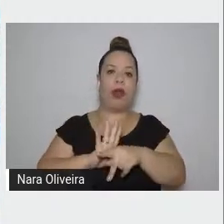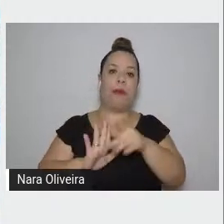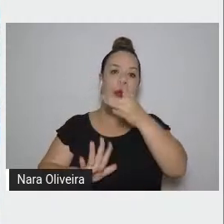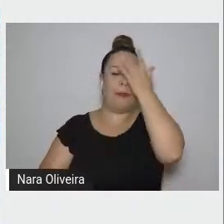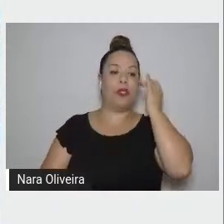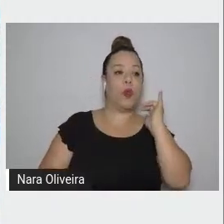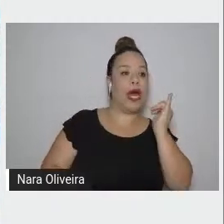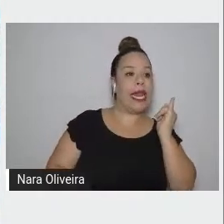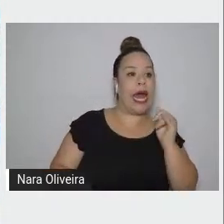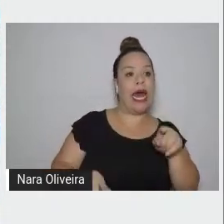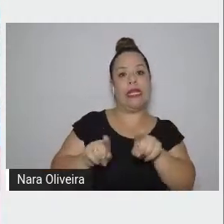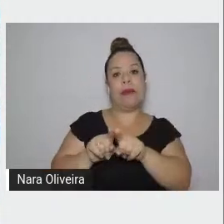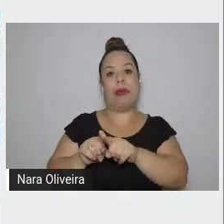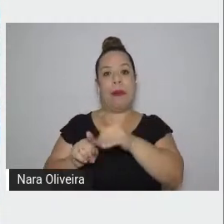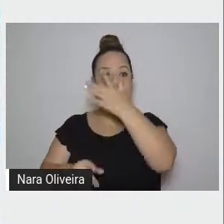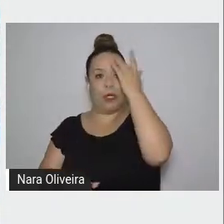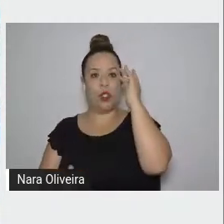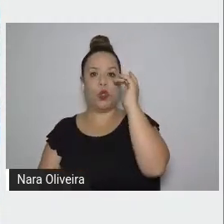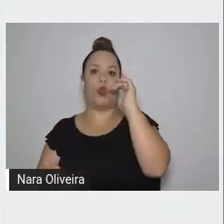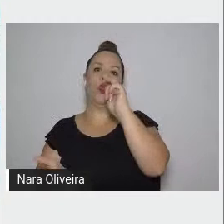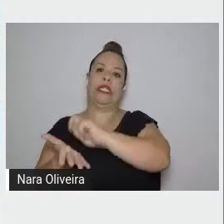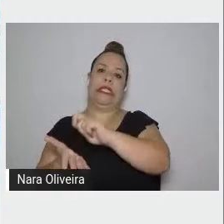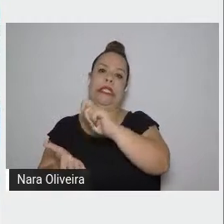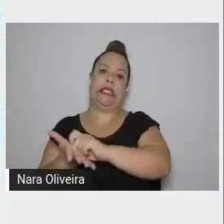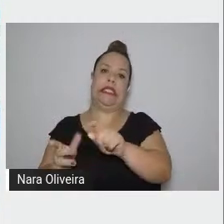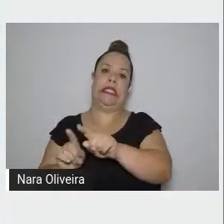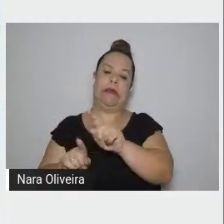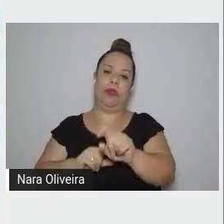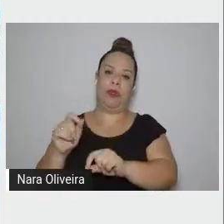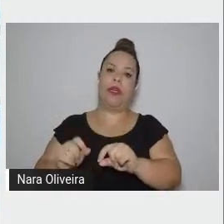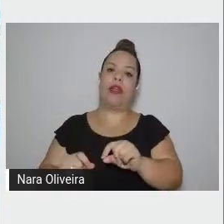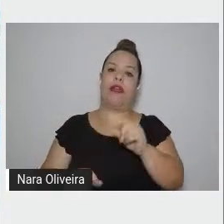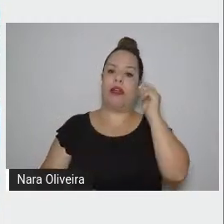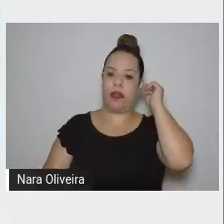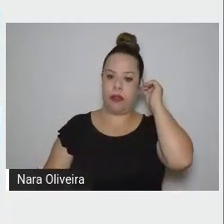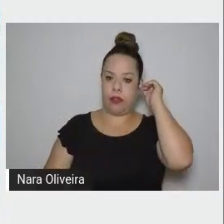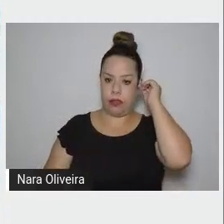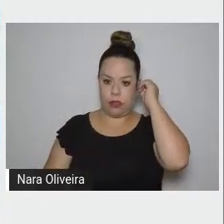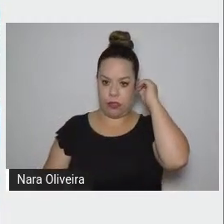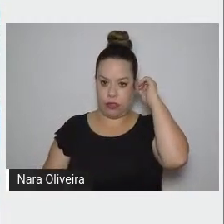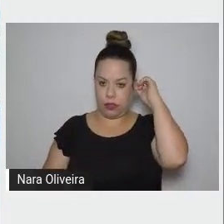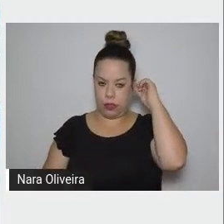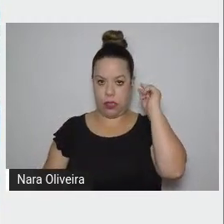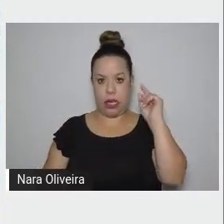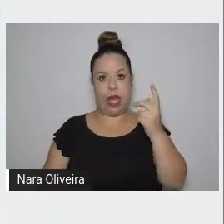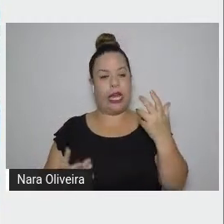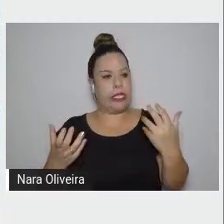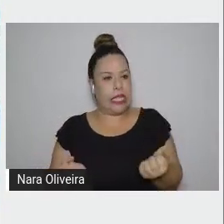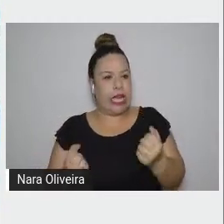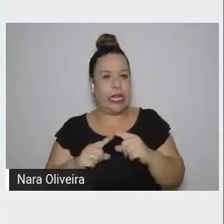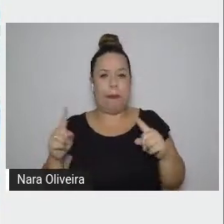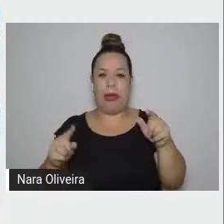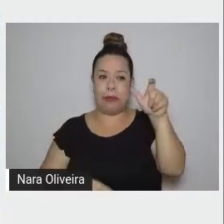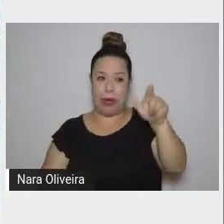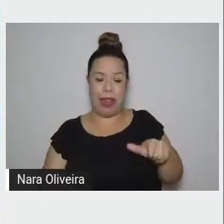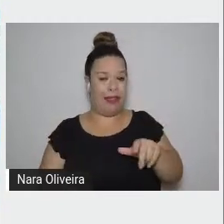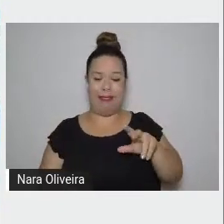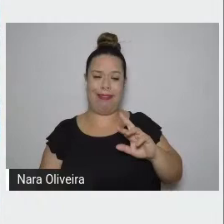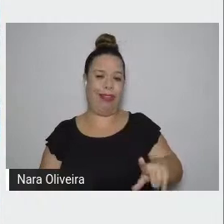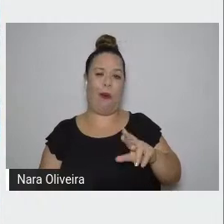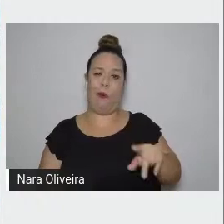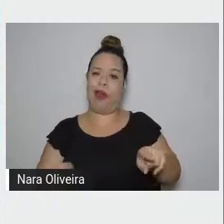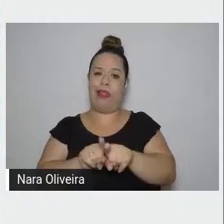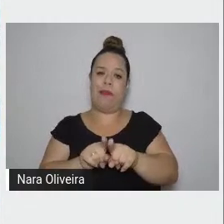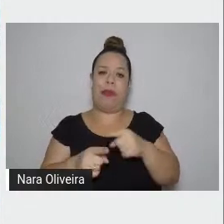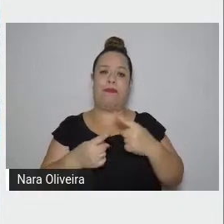casos de escritores é conveniente e convincente, no caso de Saramago não, porque